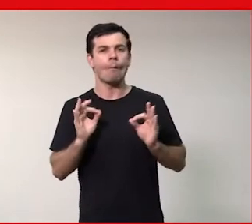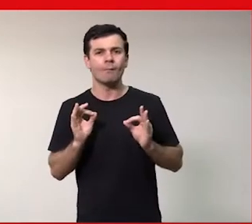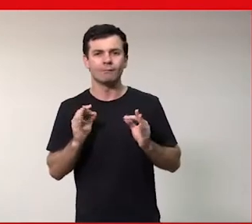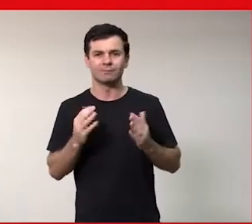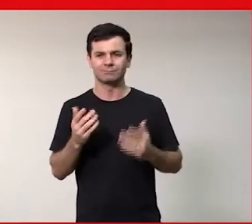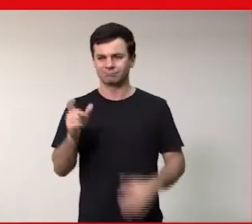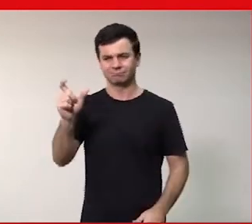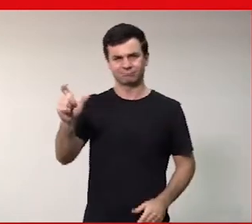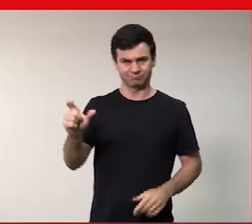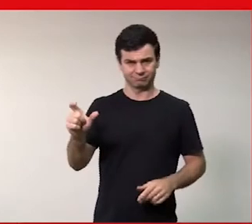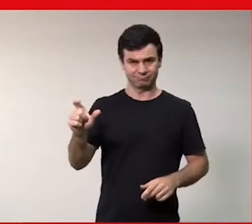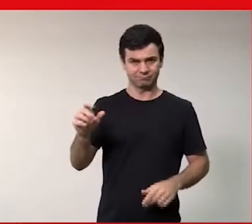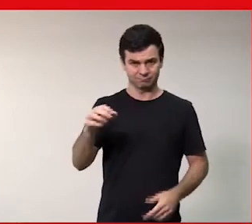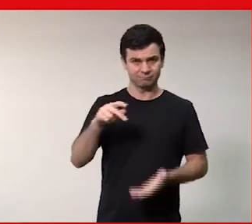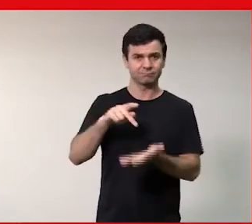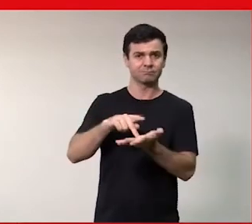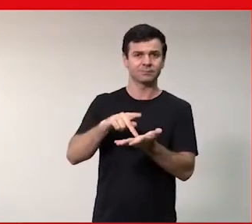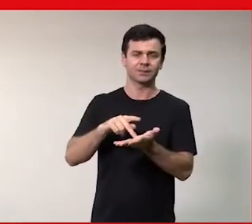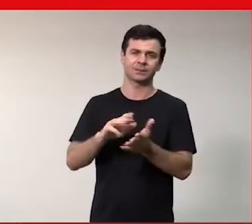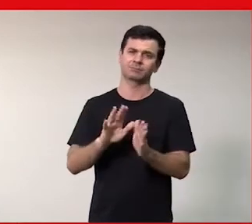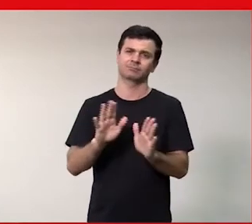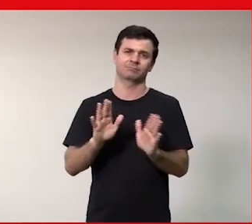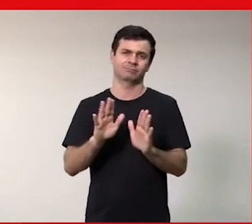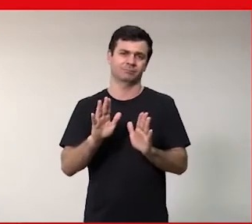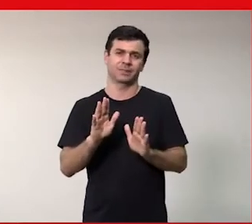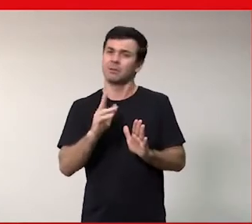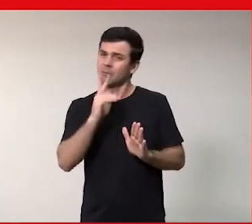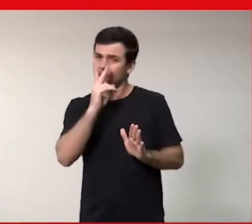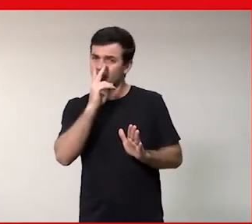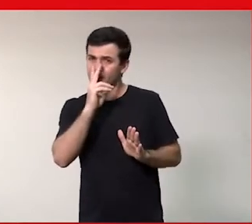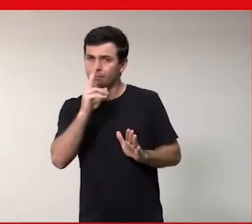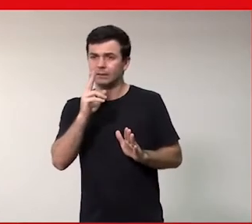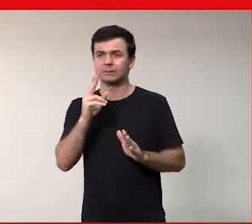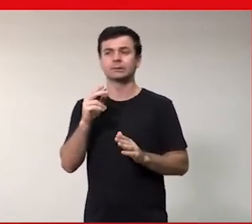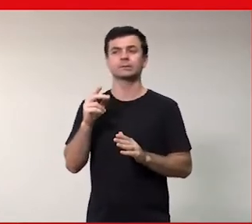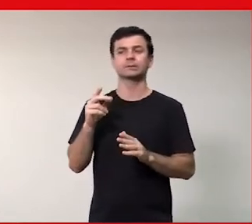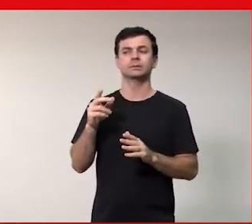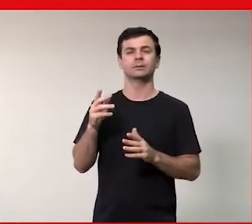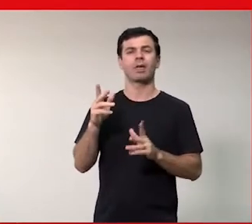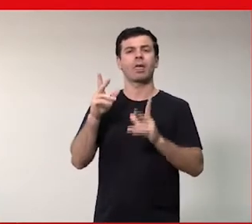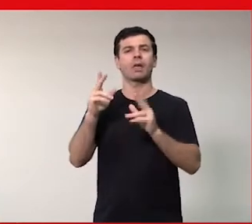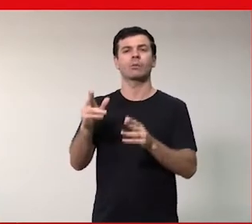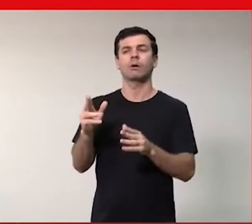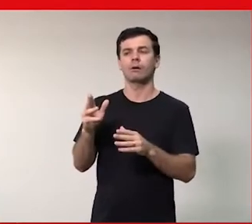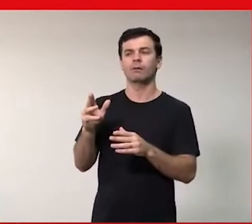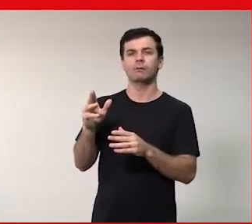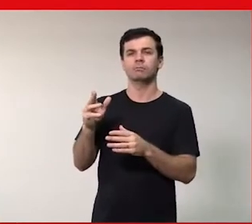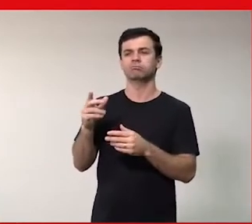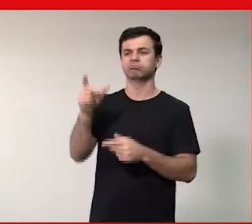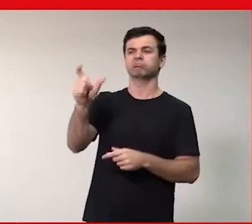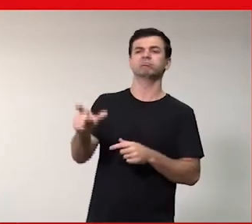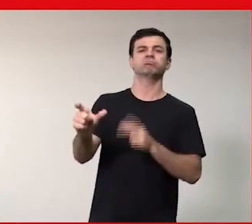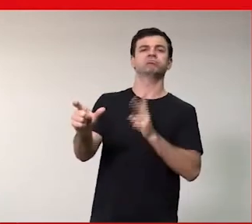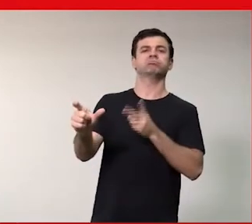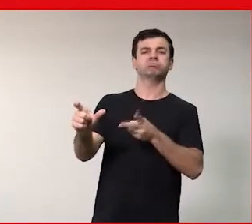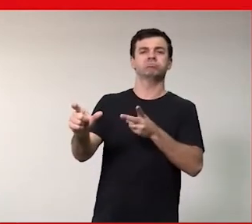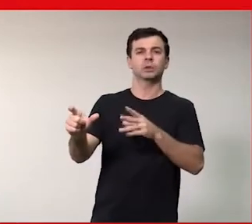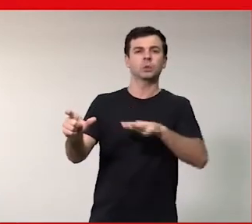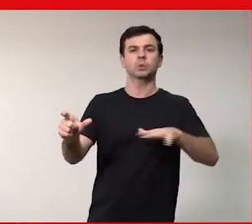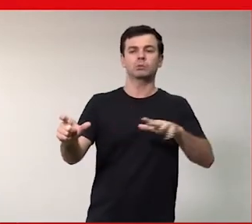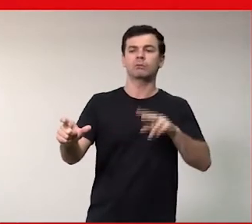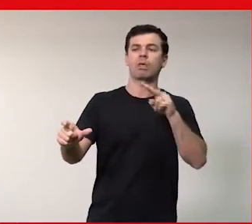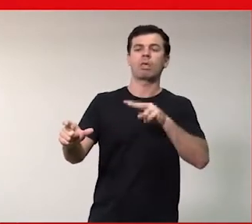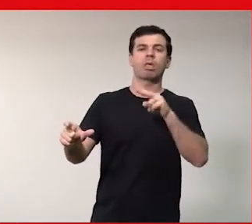estereótipo particularmente pernicioso porque ele não vai embora ele continua sendo perpetuado e